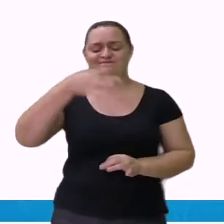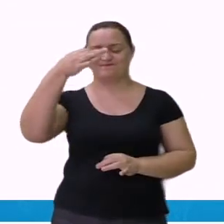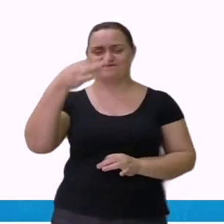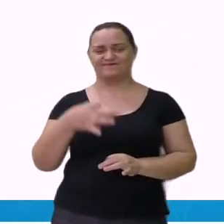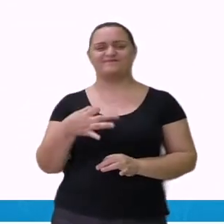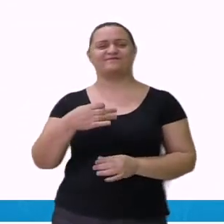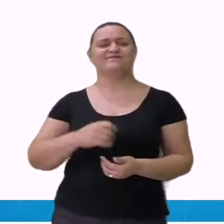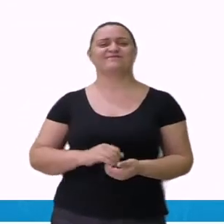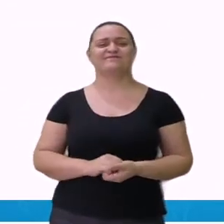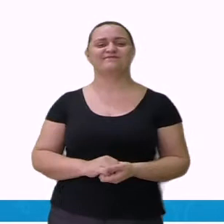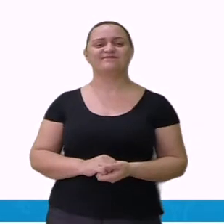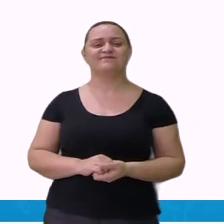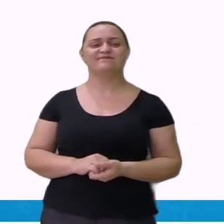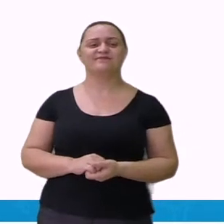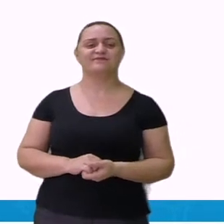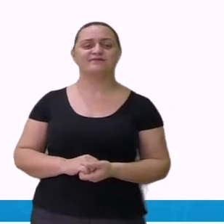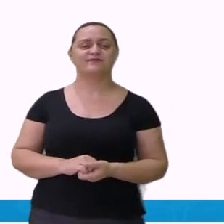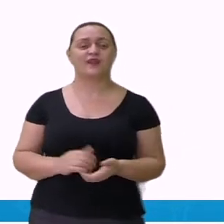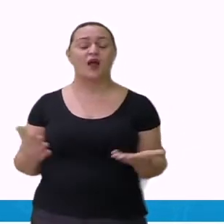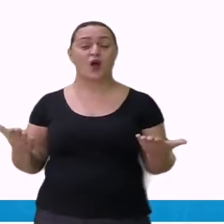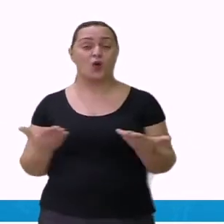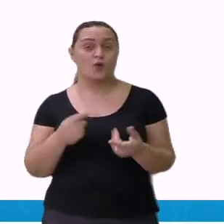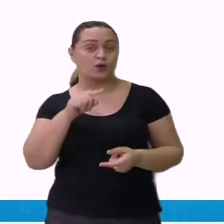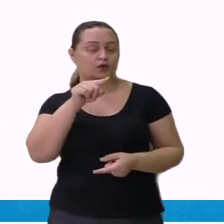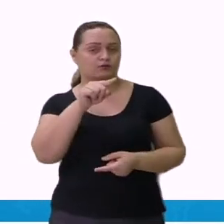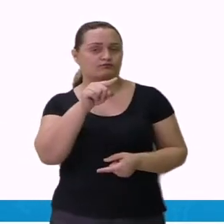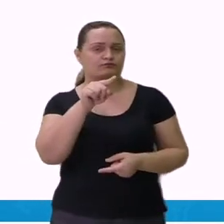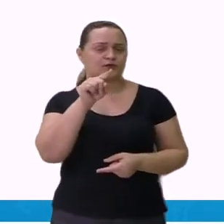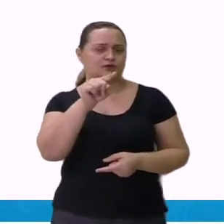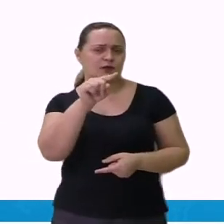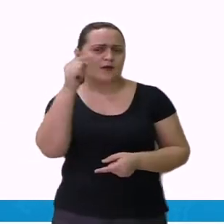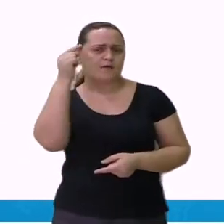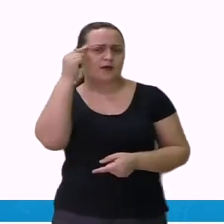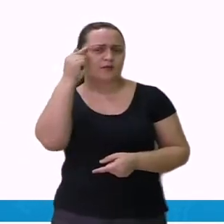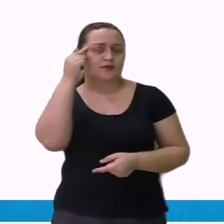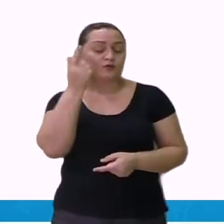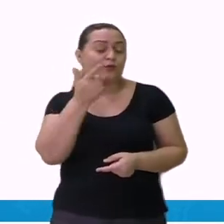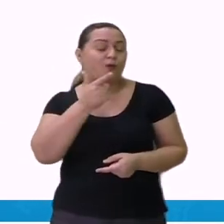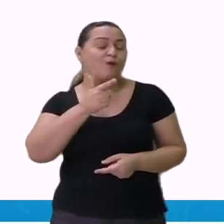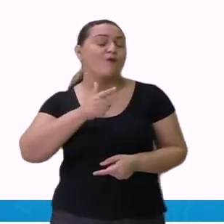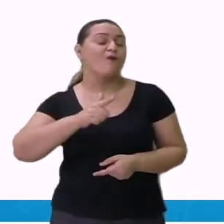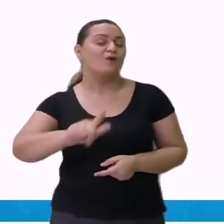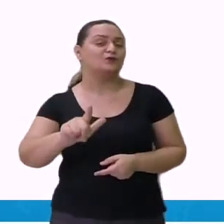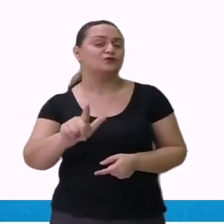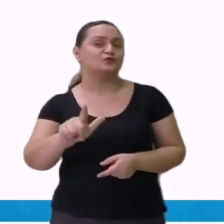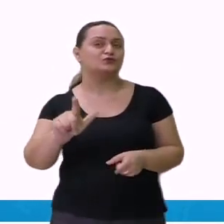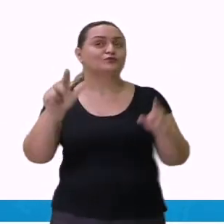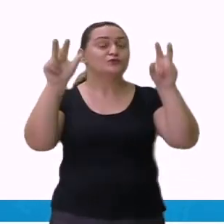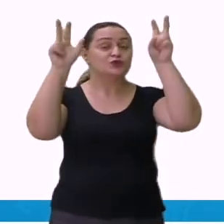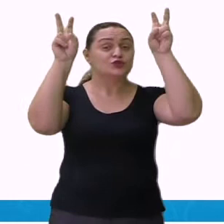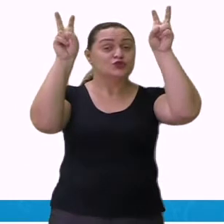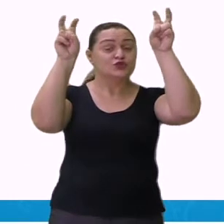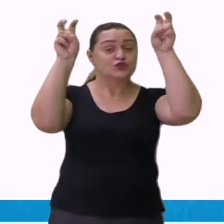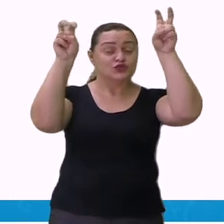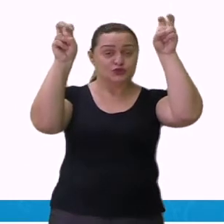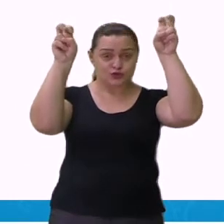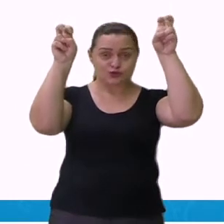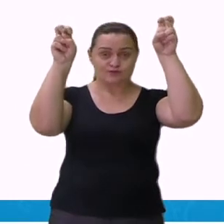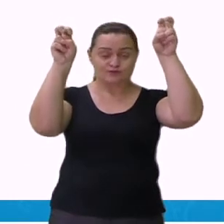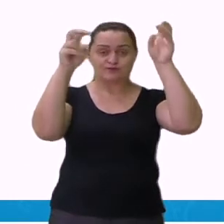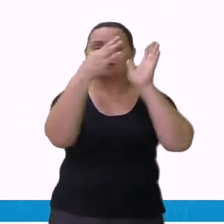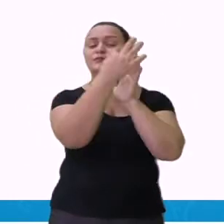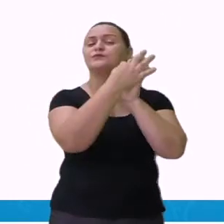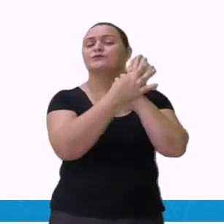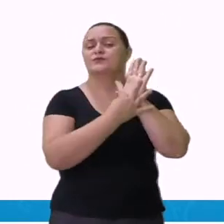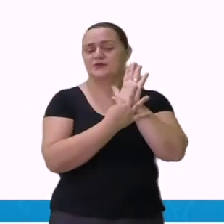Nona questão. Dê outro título para o texto. Você vai dar um outro título